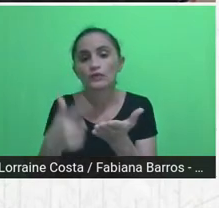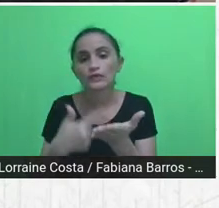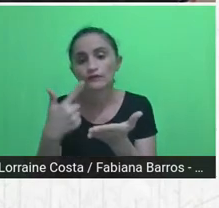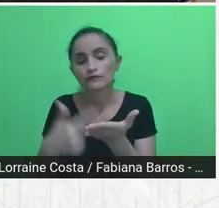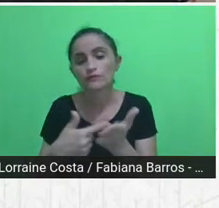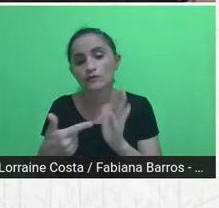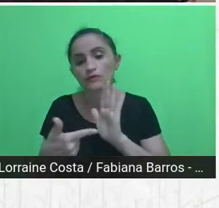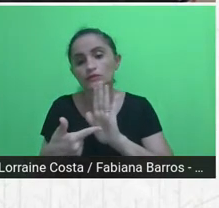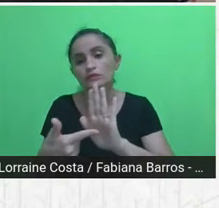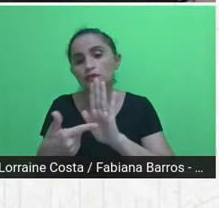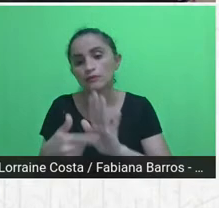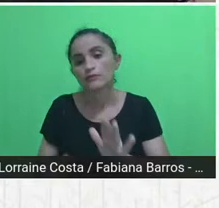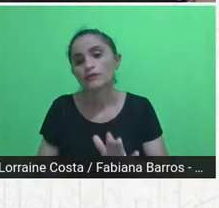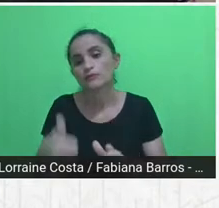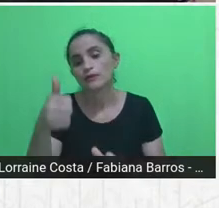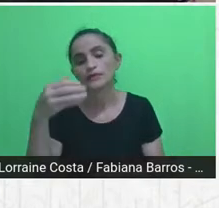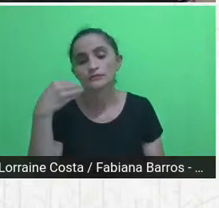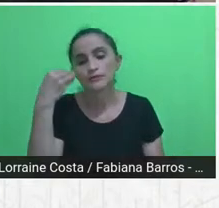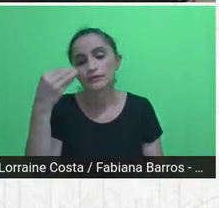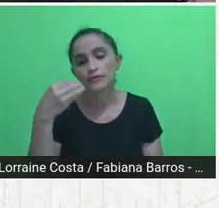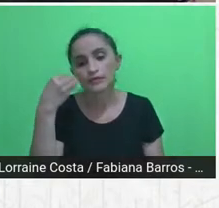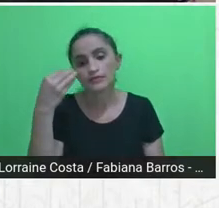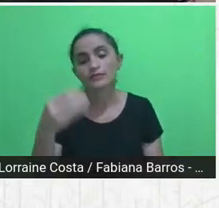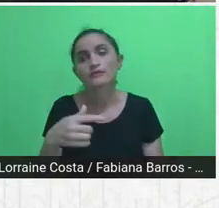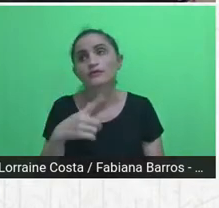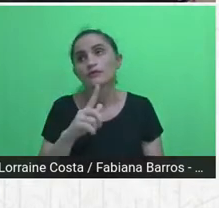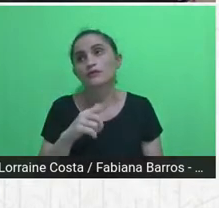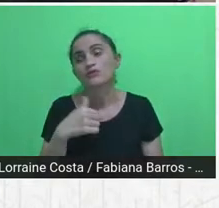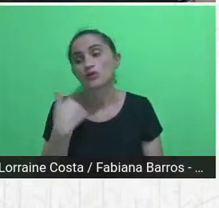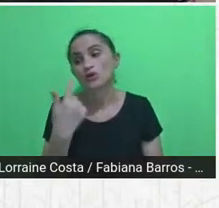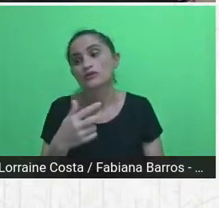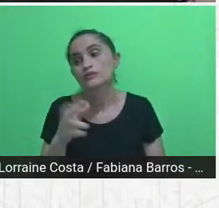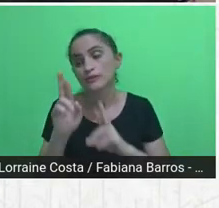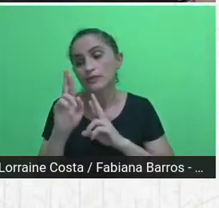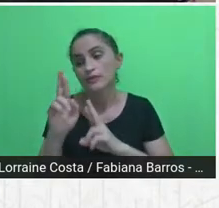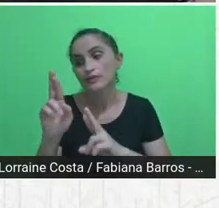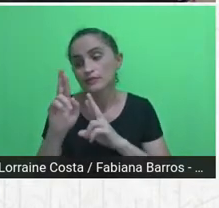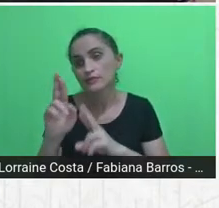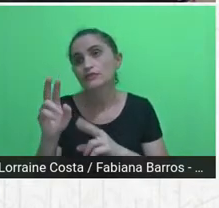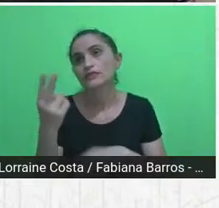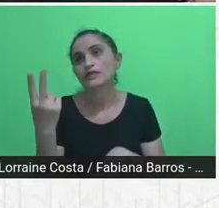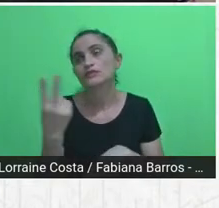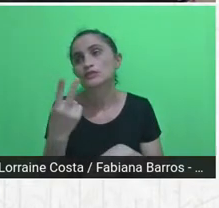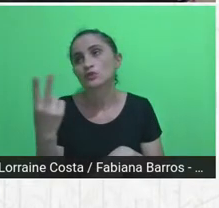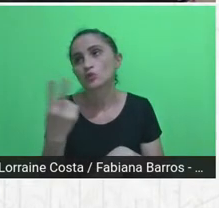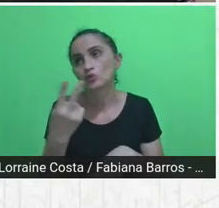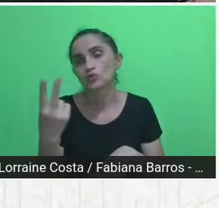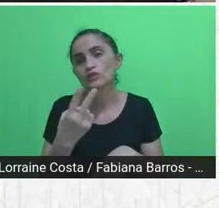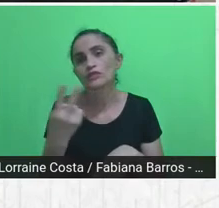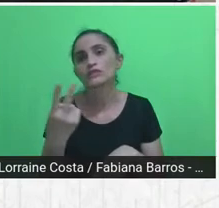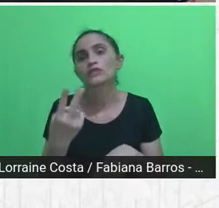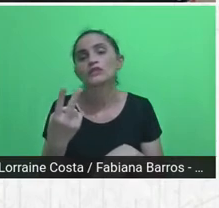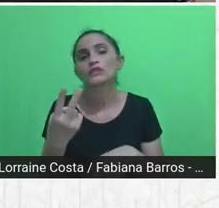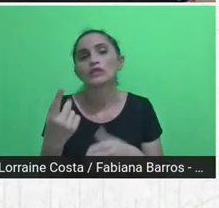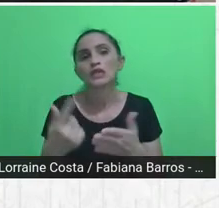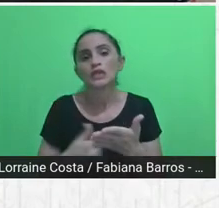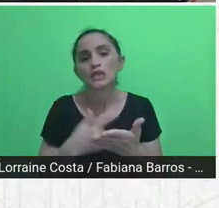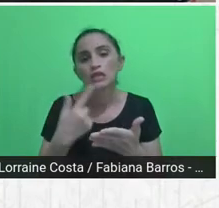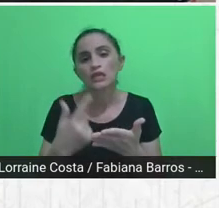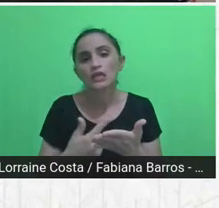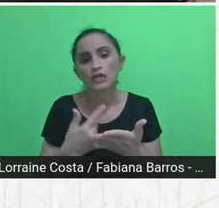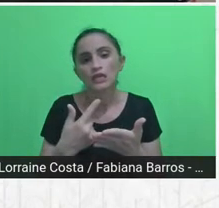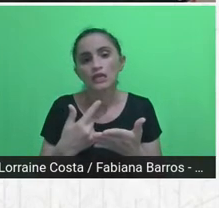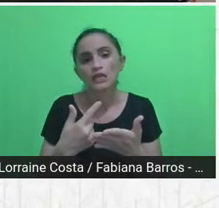né, e esperamos que na segunda versão da especialização, a gente já esteja dentro de uma